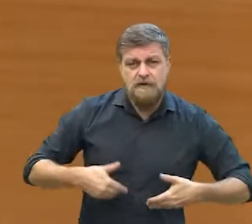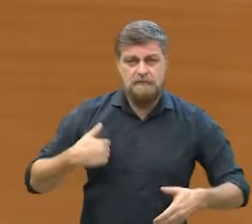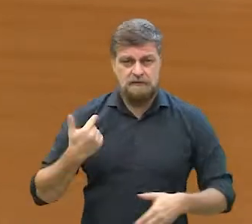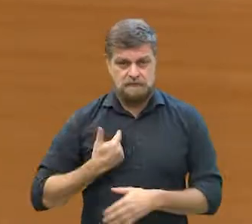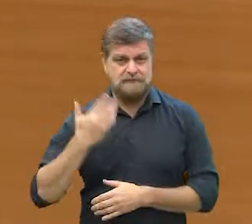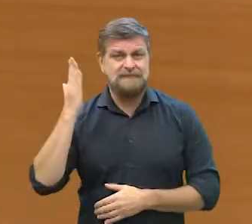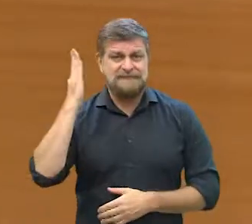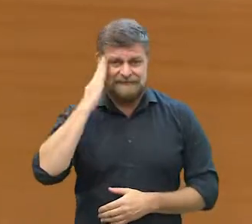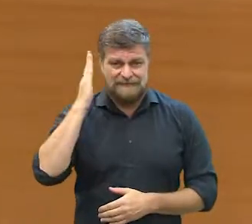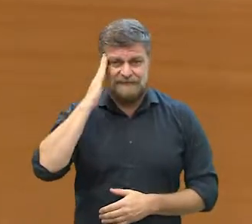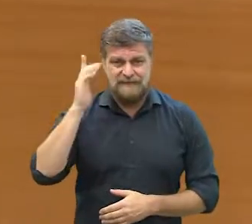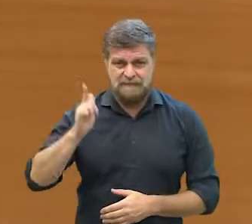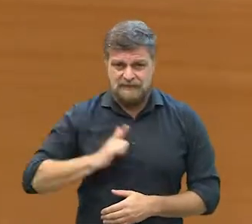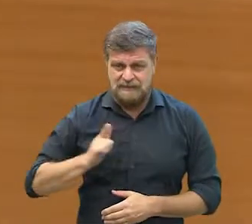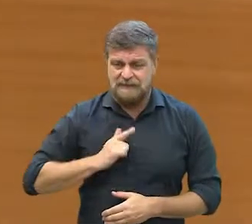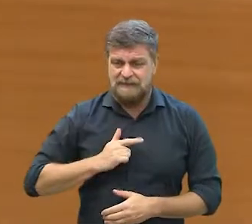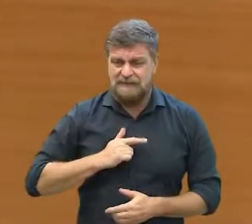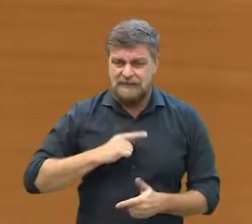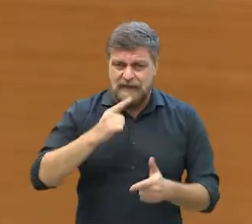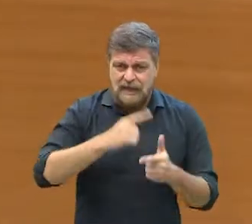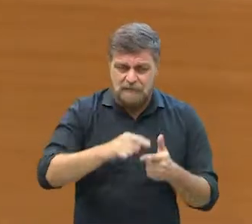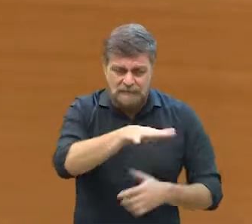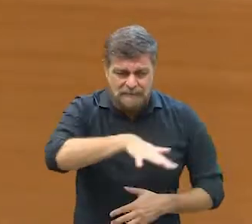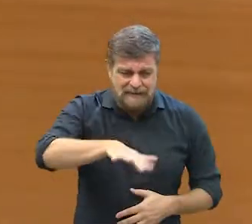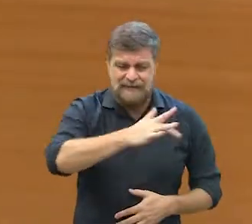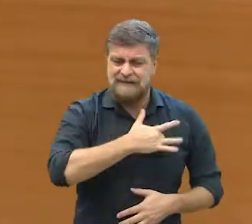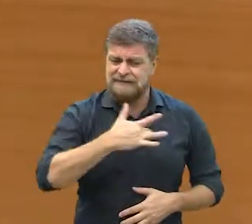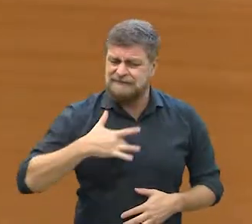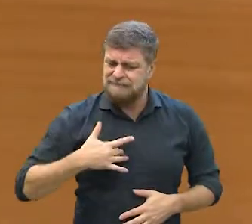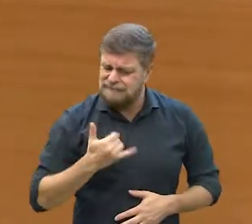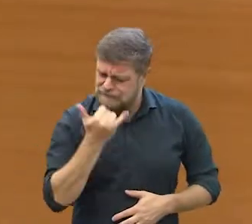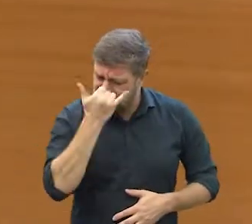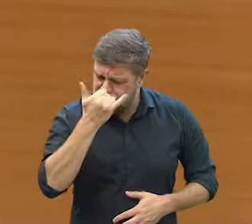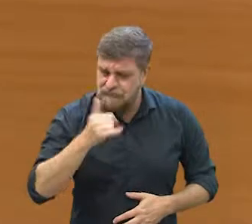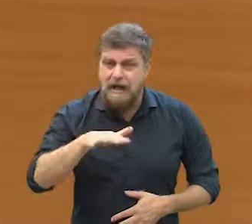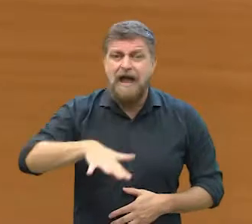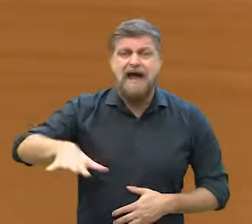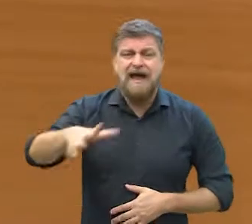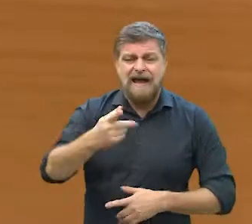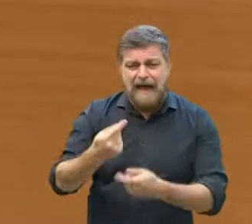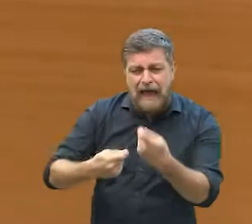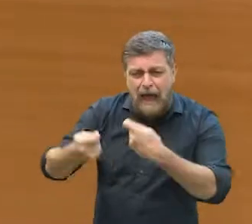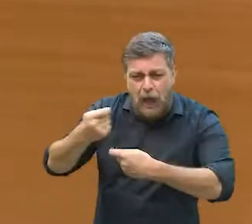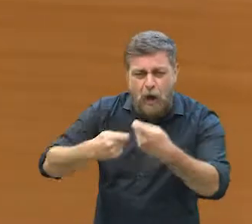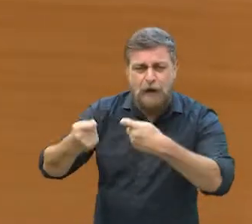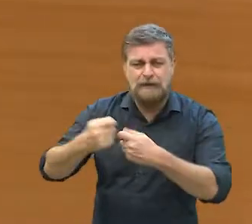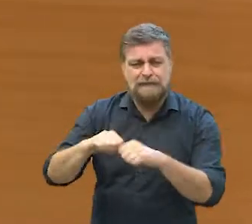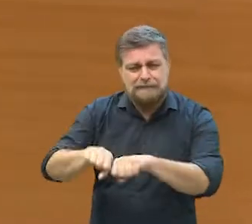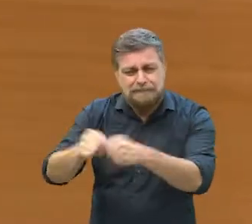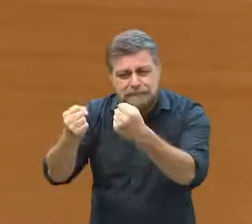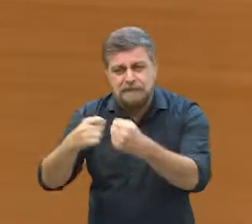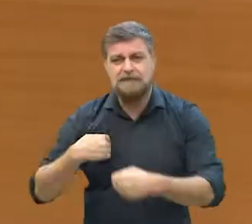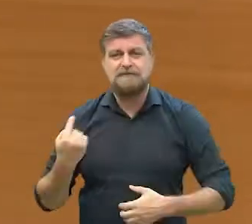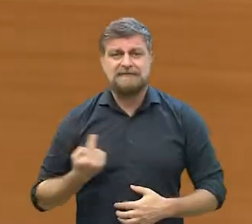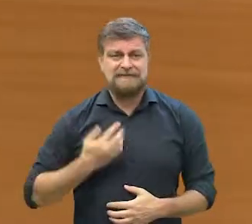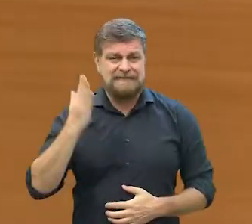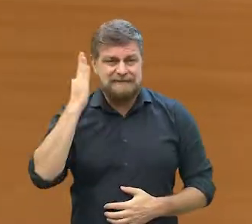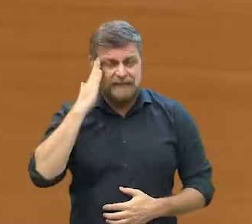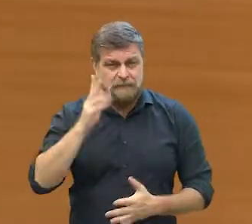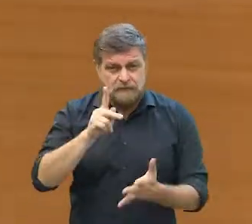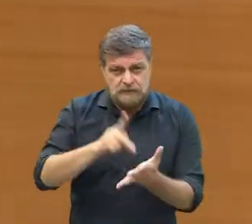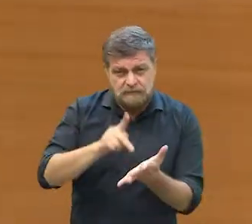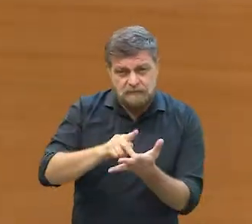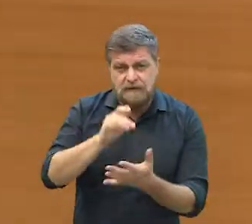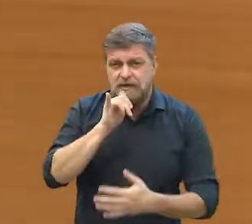sabe que é uma situação grave a crise sanitária, a crise econômica e todos os desdobramentos disso. E a gente sabe que, na verdade,